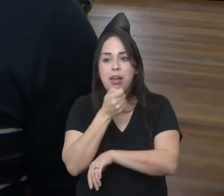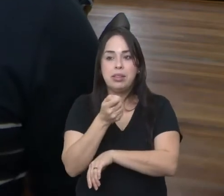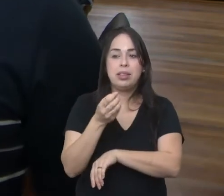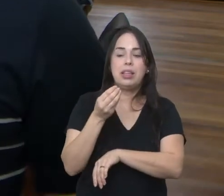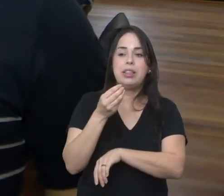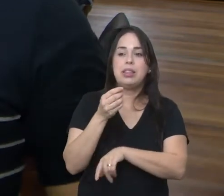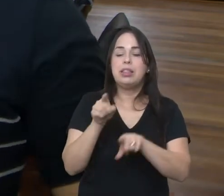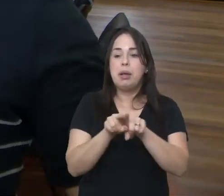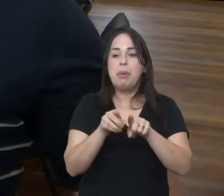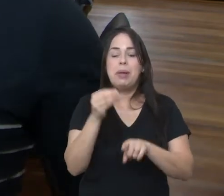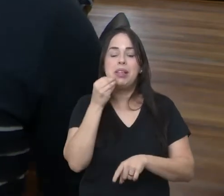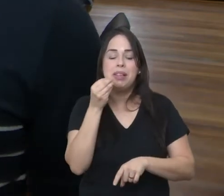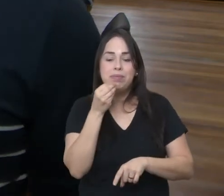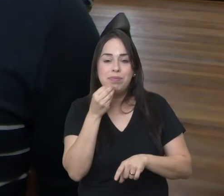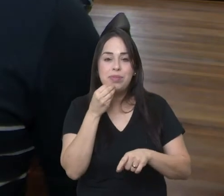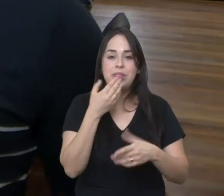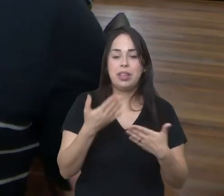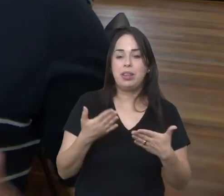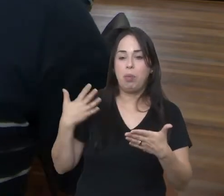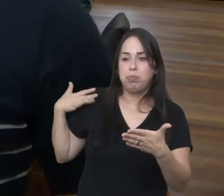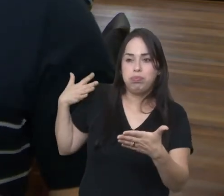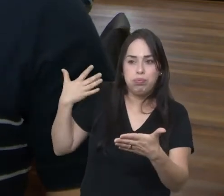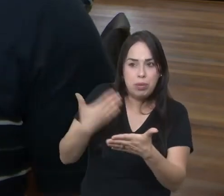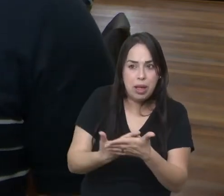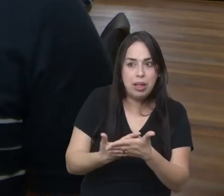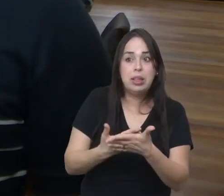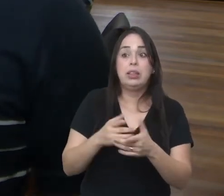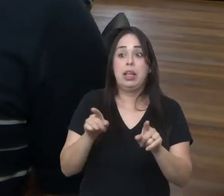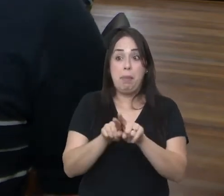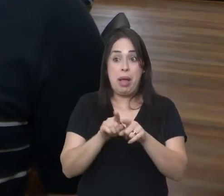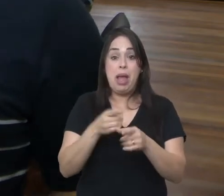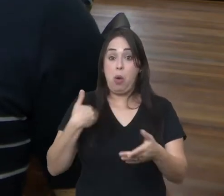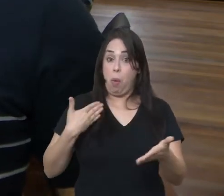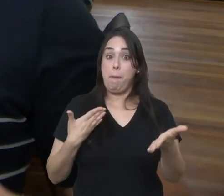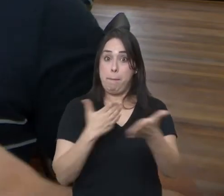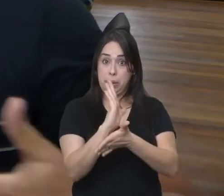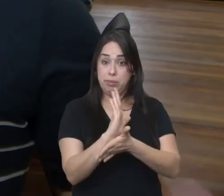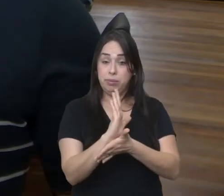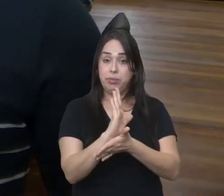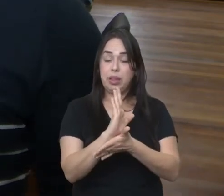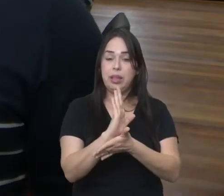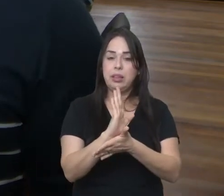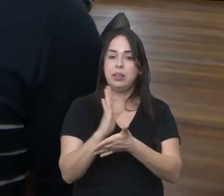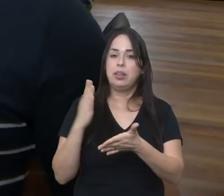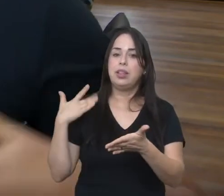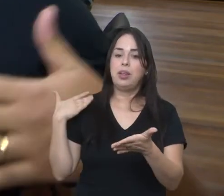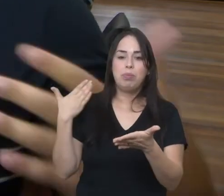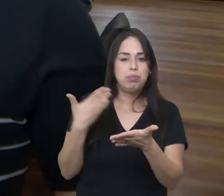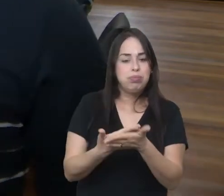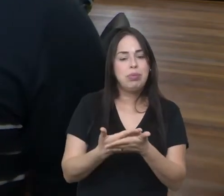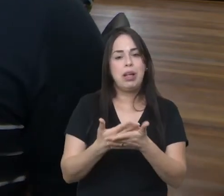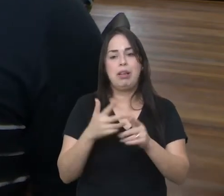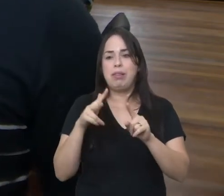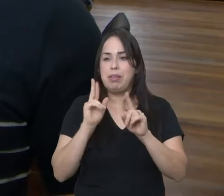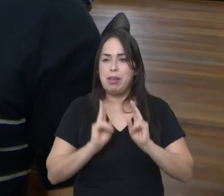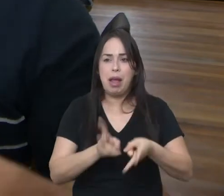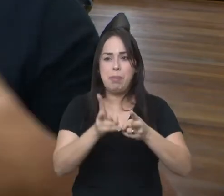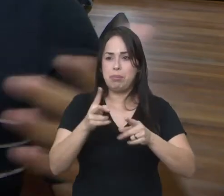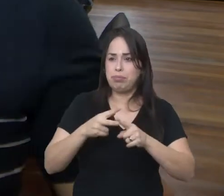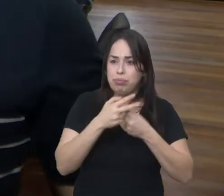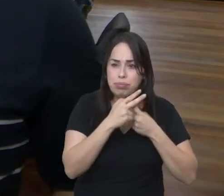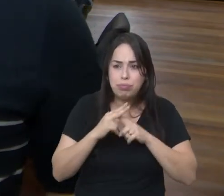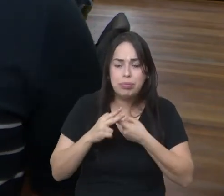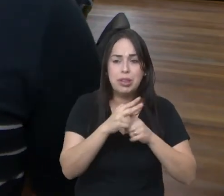e desde lá eu fiz a audição passei e desde lá eu estou no Coro me aperfeiçoando já